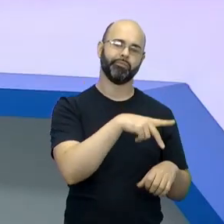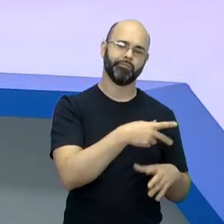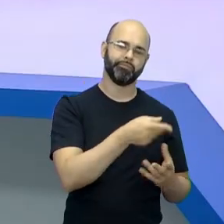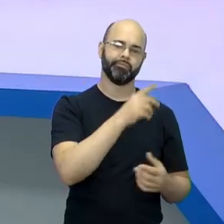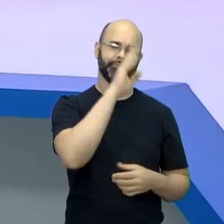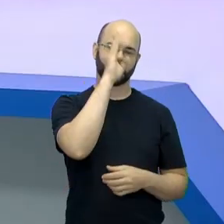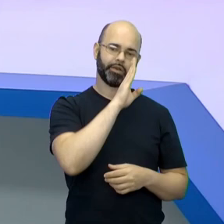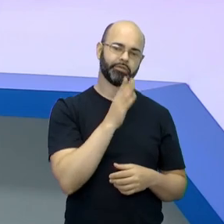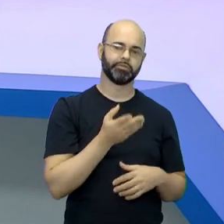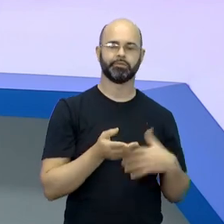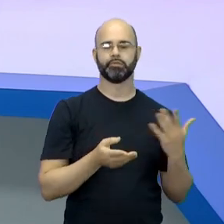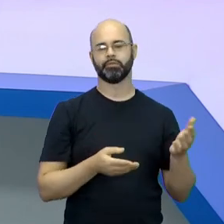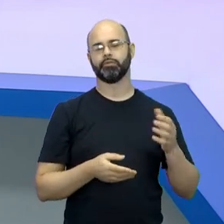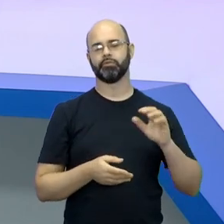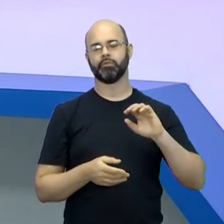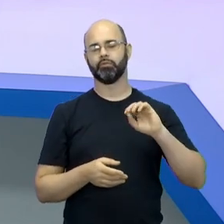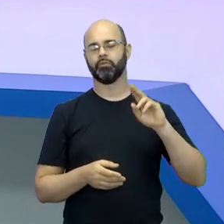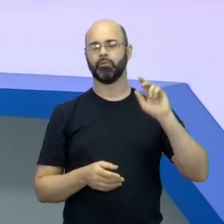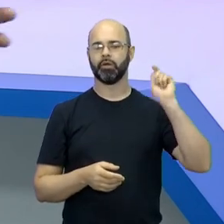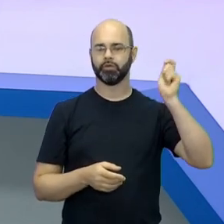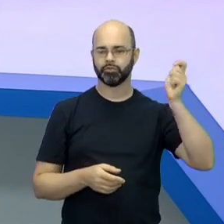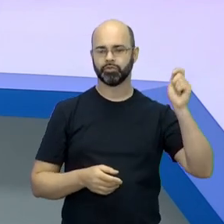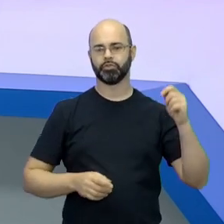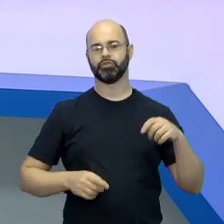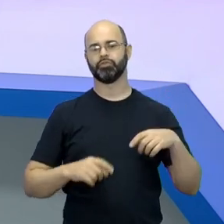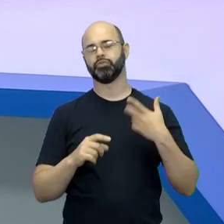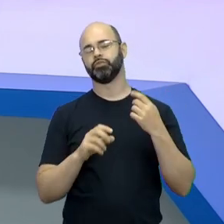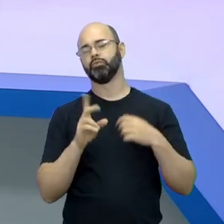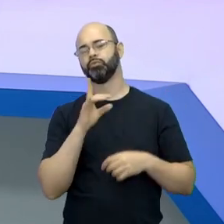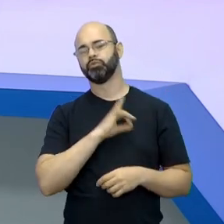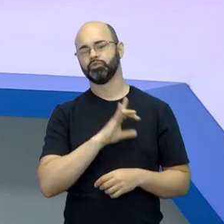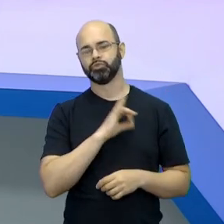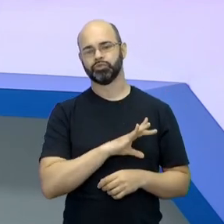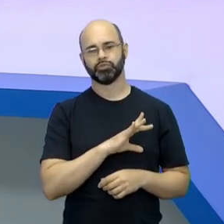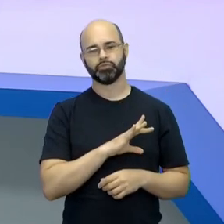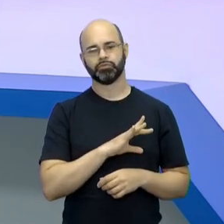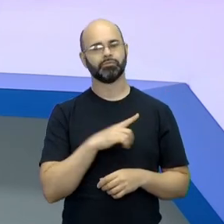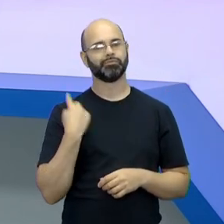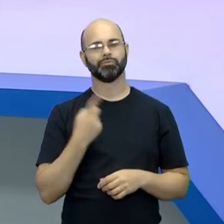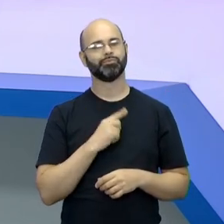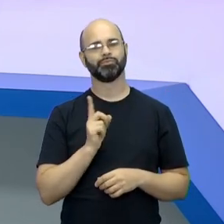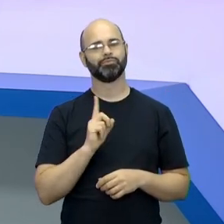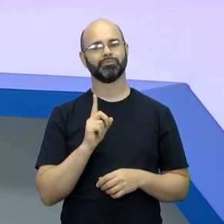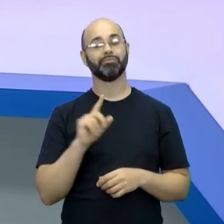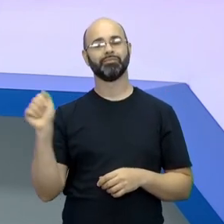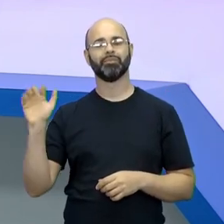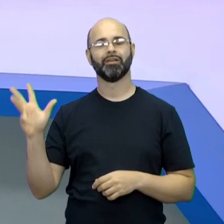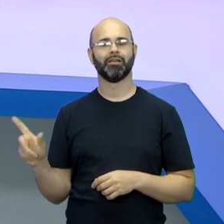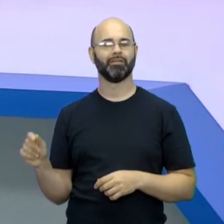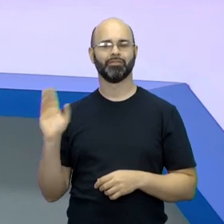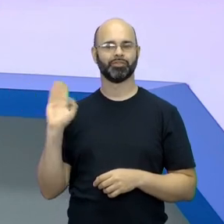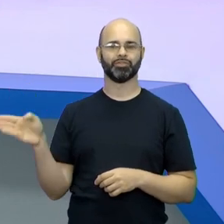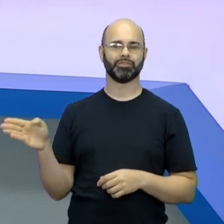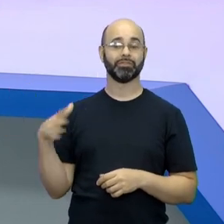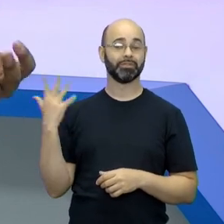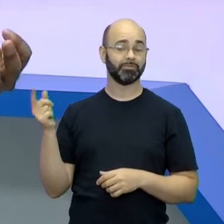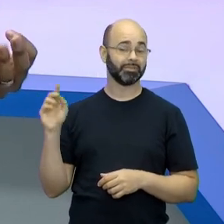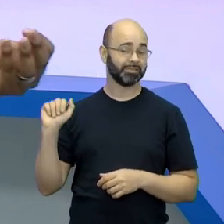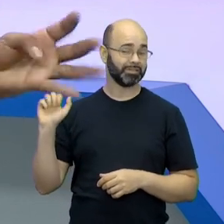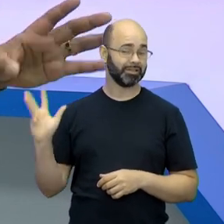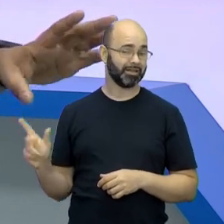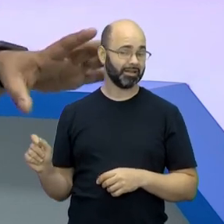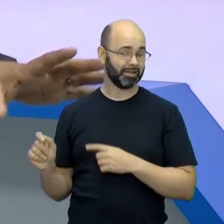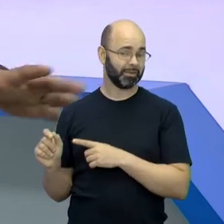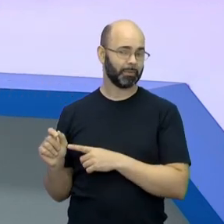No Brasil tinha isso, isso, isso. Na Argentina tem isso, no Chile e tal. Agora a gente não. É falar da África. E aí quando fala da África,